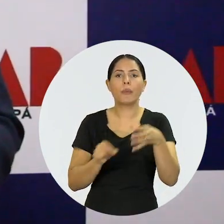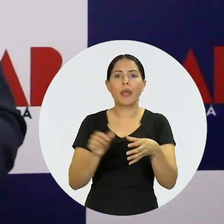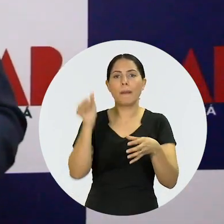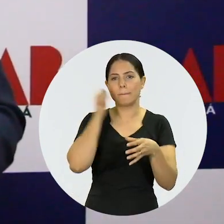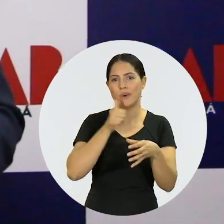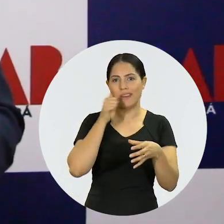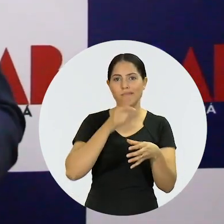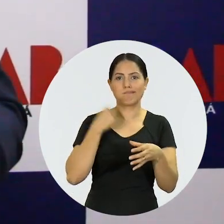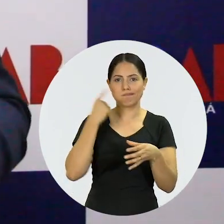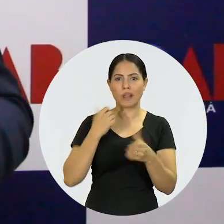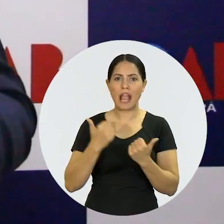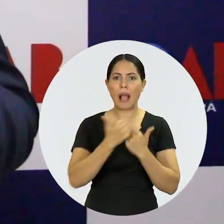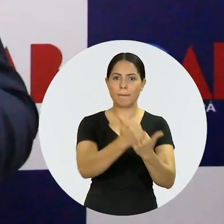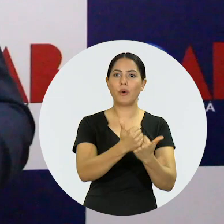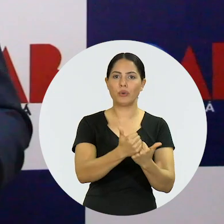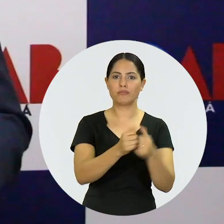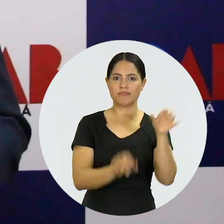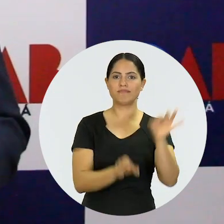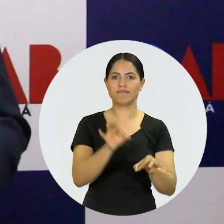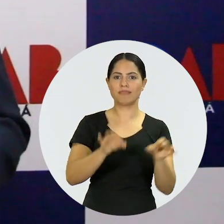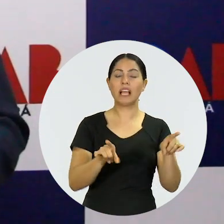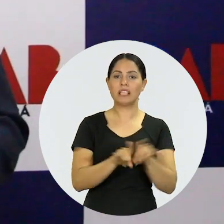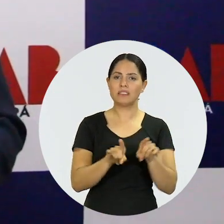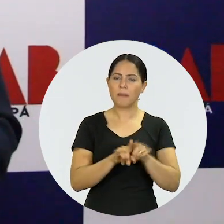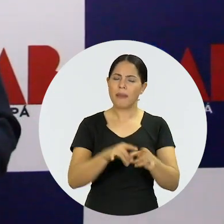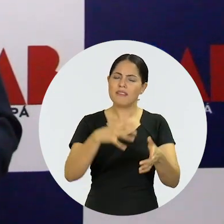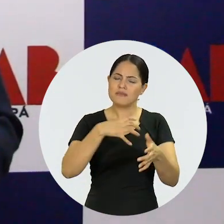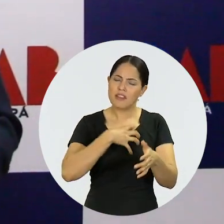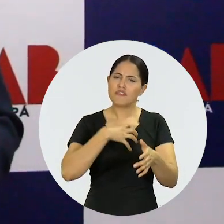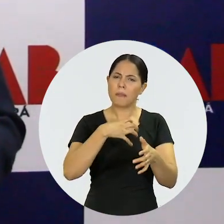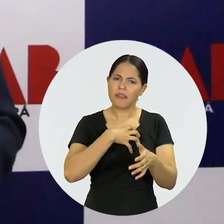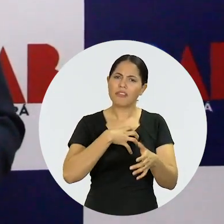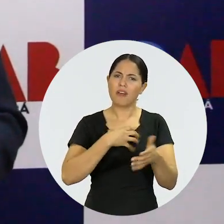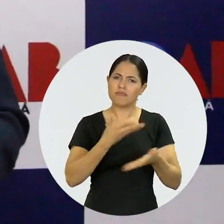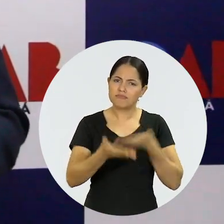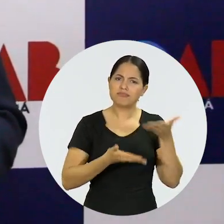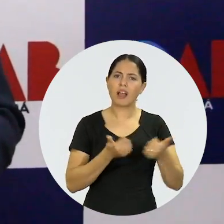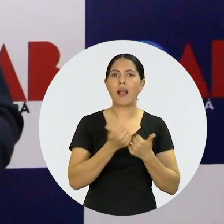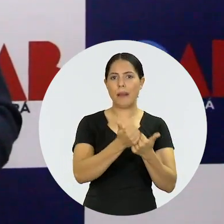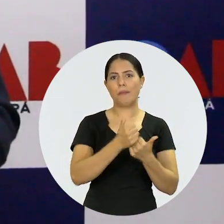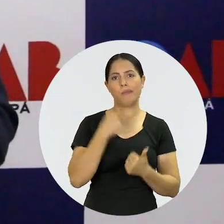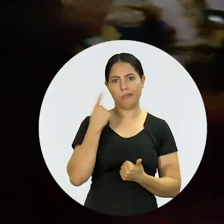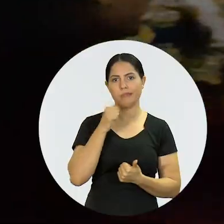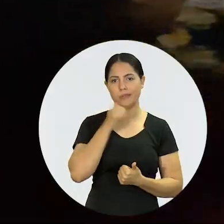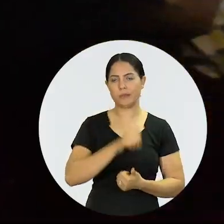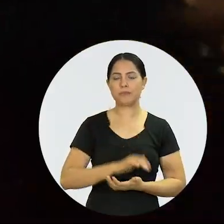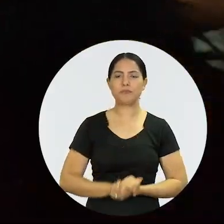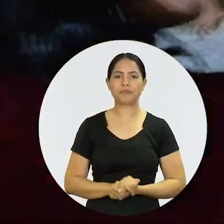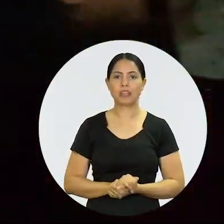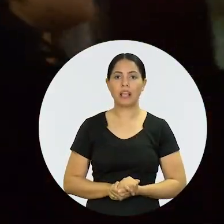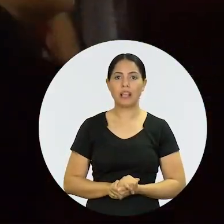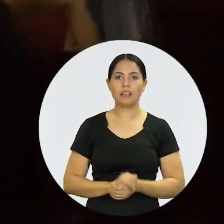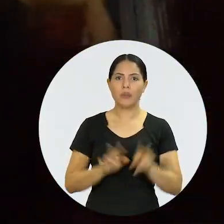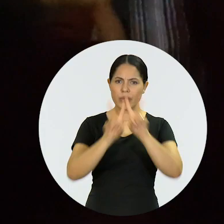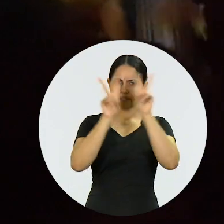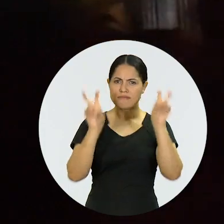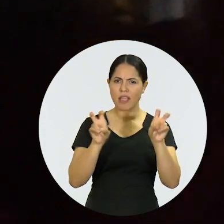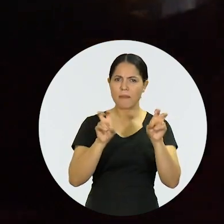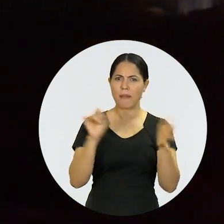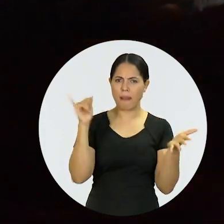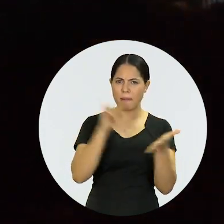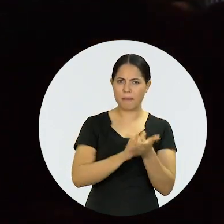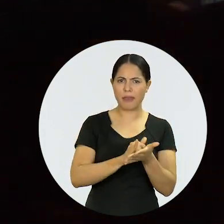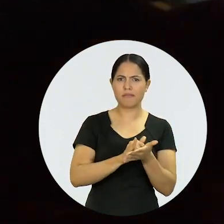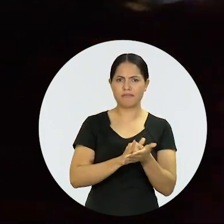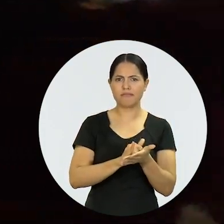advogadas que levará não só apoio e amparo jurídico, mas também sentimental às nossas colegas. A intenção é que por meio